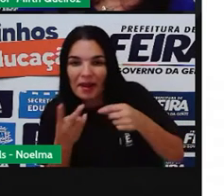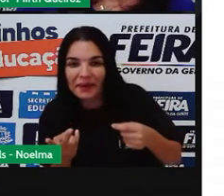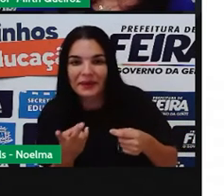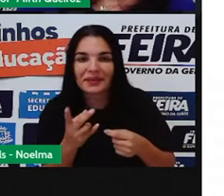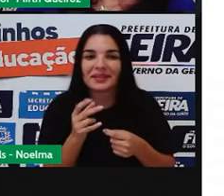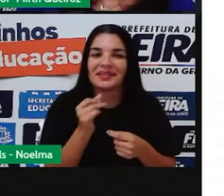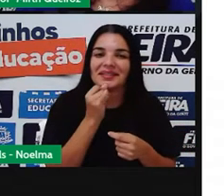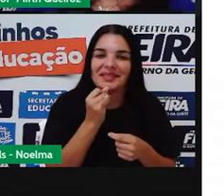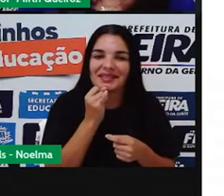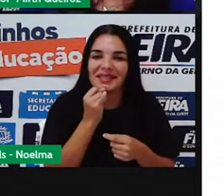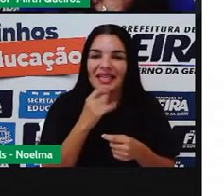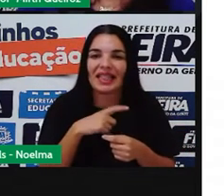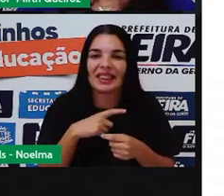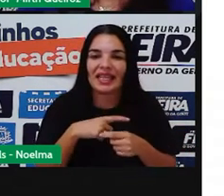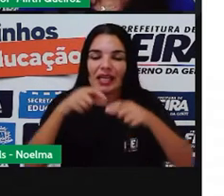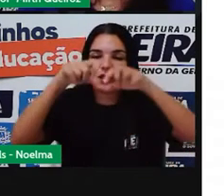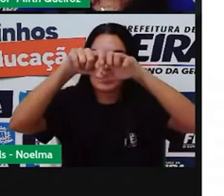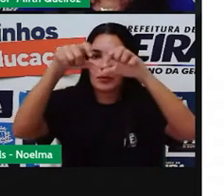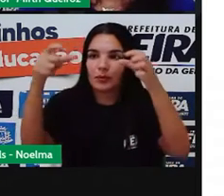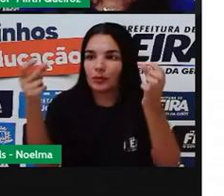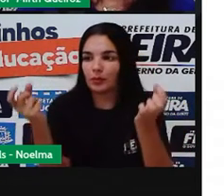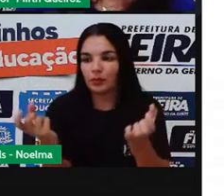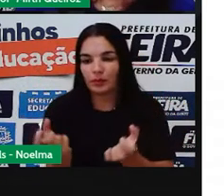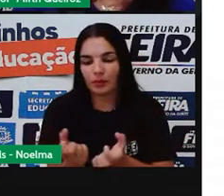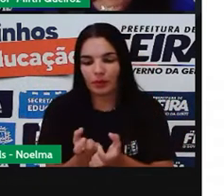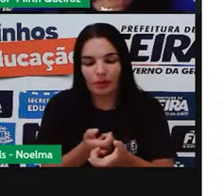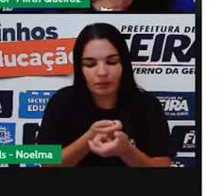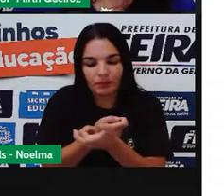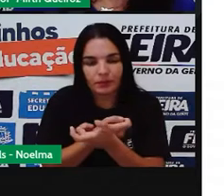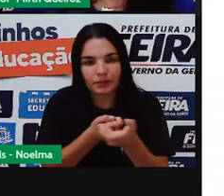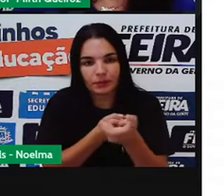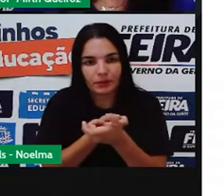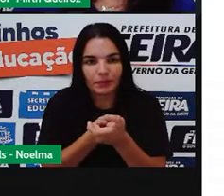eram feitos com pedaços de mangueira, né?